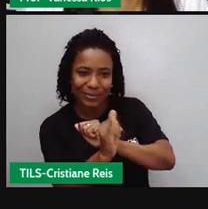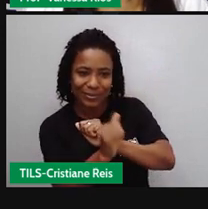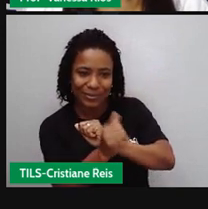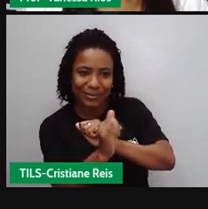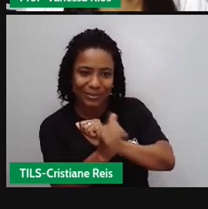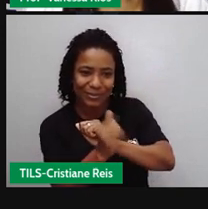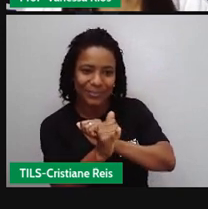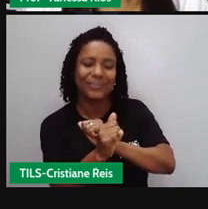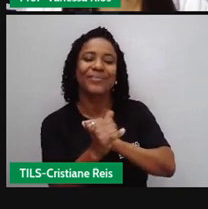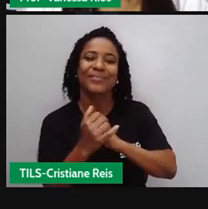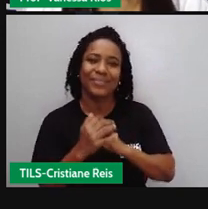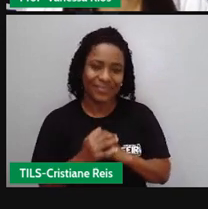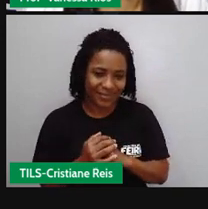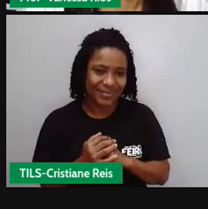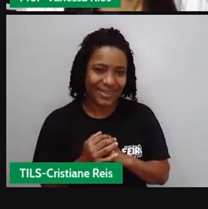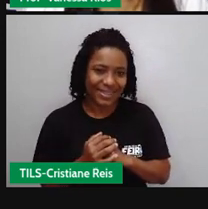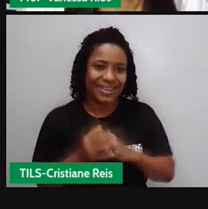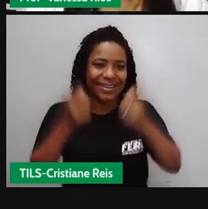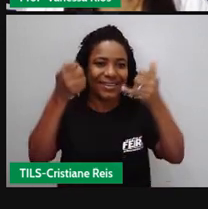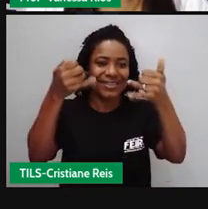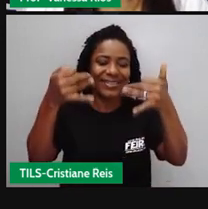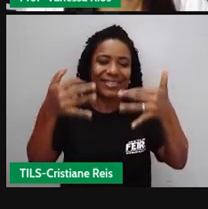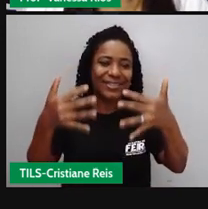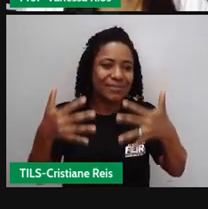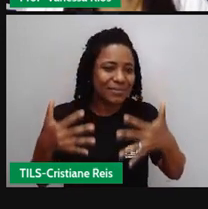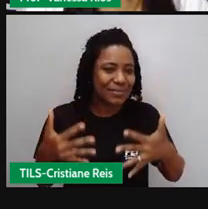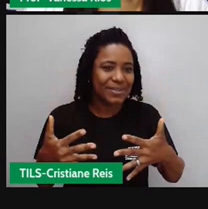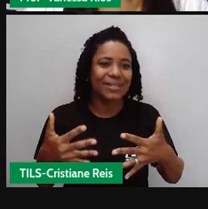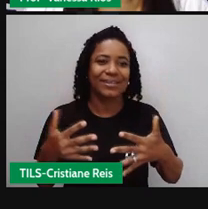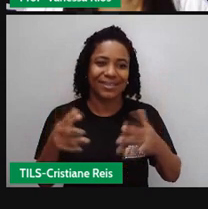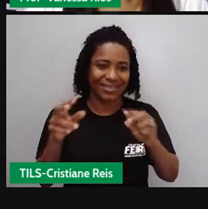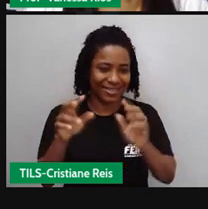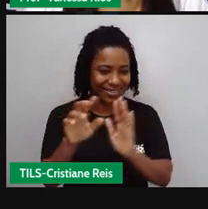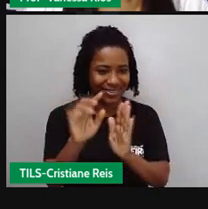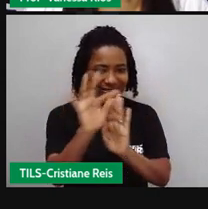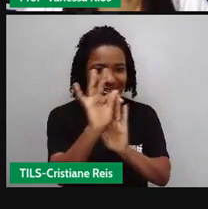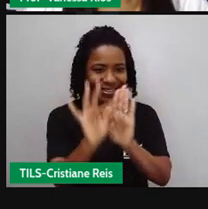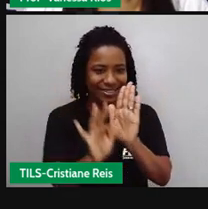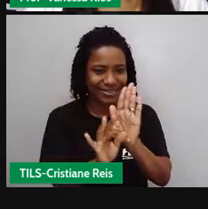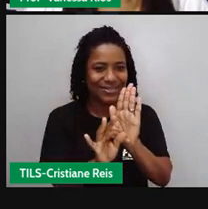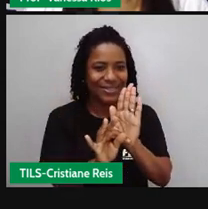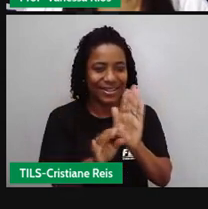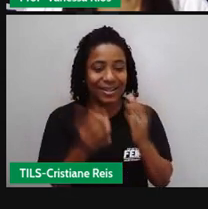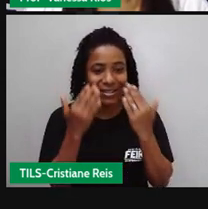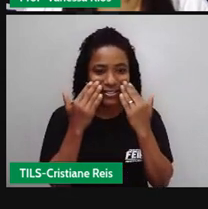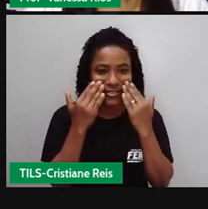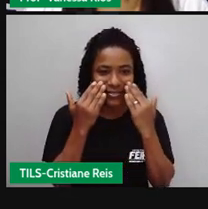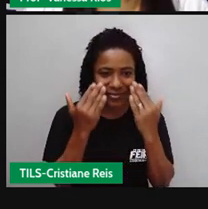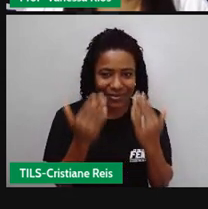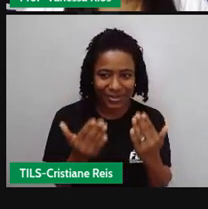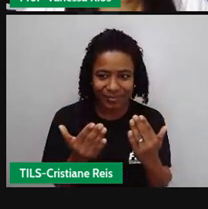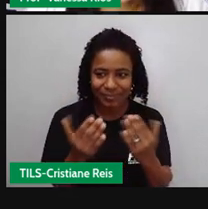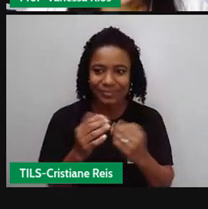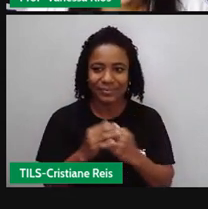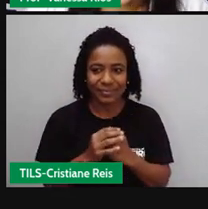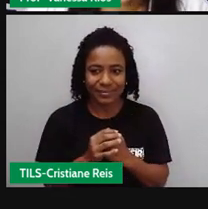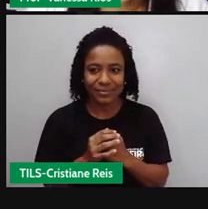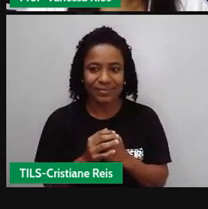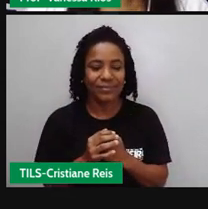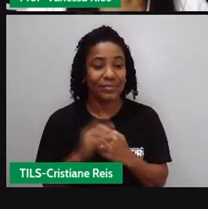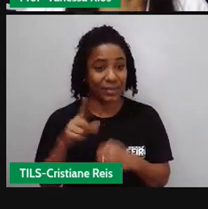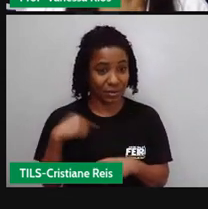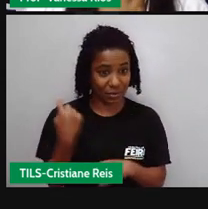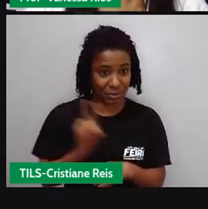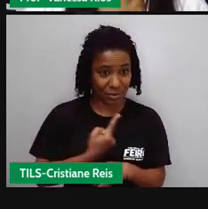relato aí a narração desse texto a gente observa aí o quanto a nossa atenção é